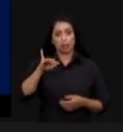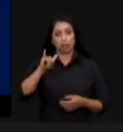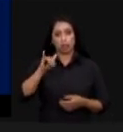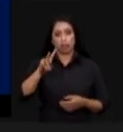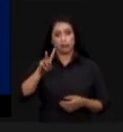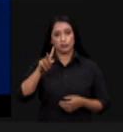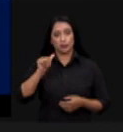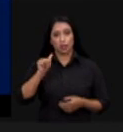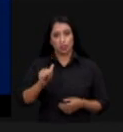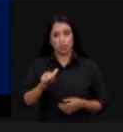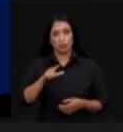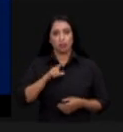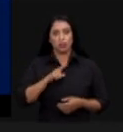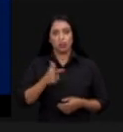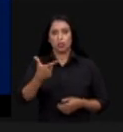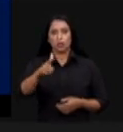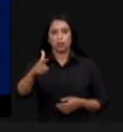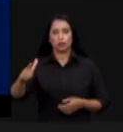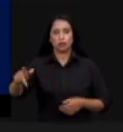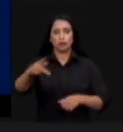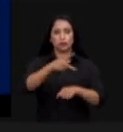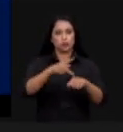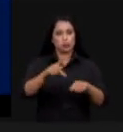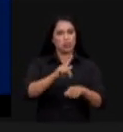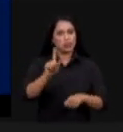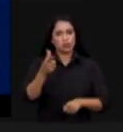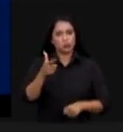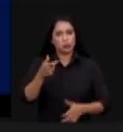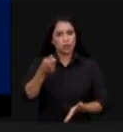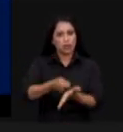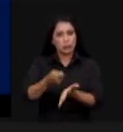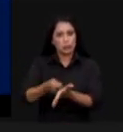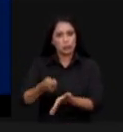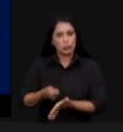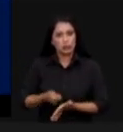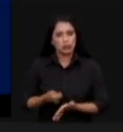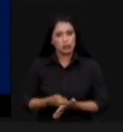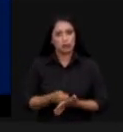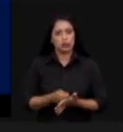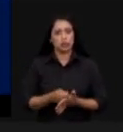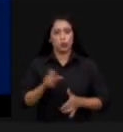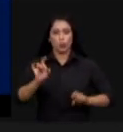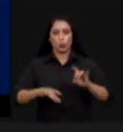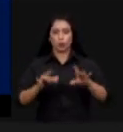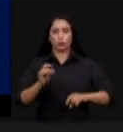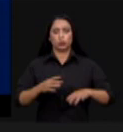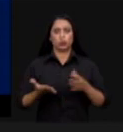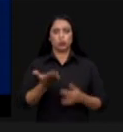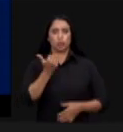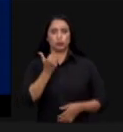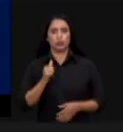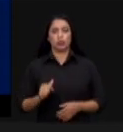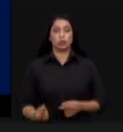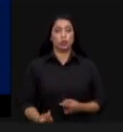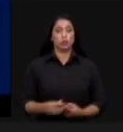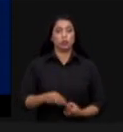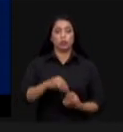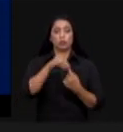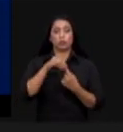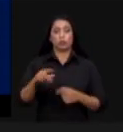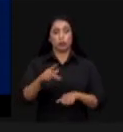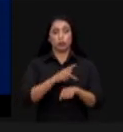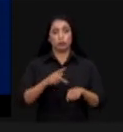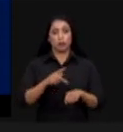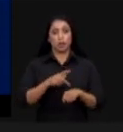contrário das demais nações que não impõem essa exigência aos seus produtores de alimentos. Portanto, somos o único país a preservar o meio